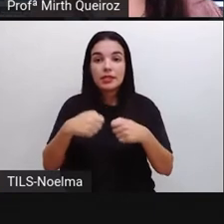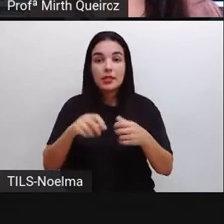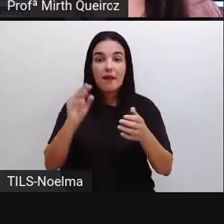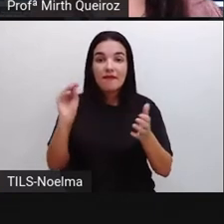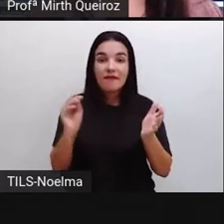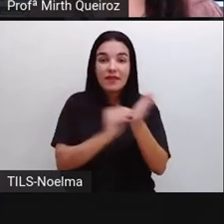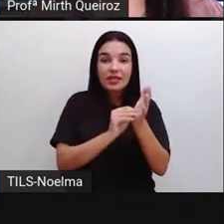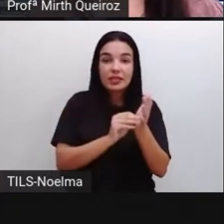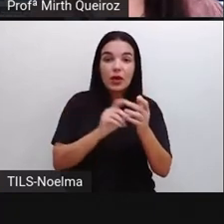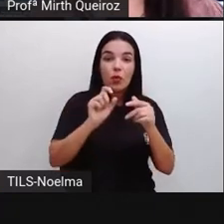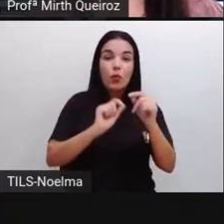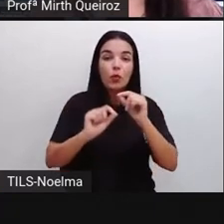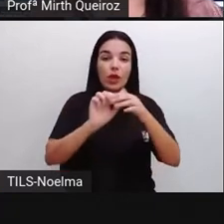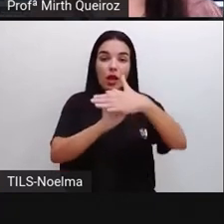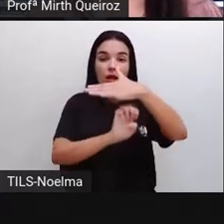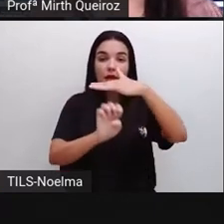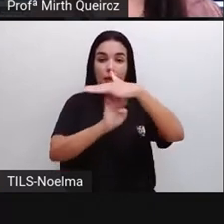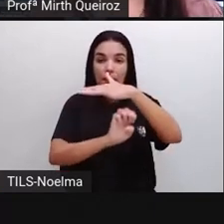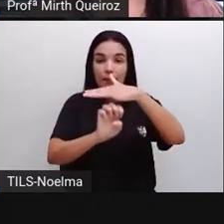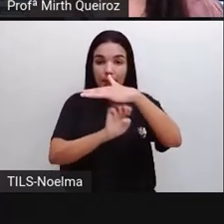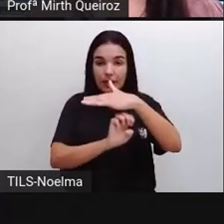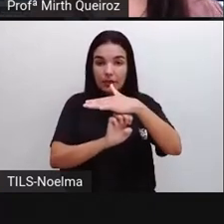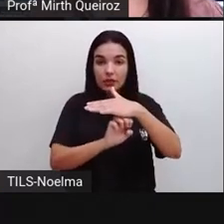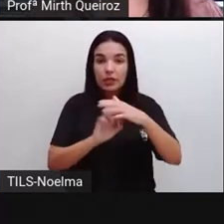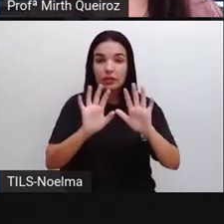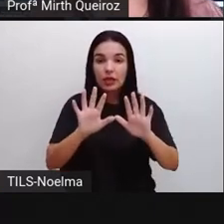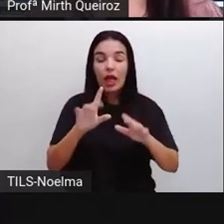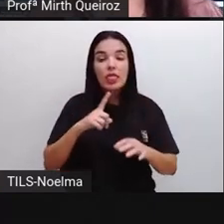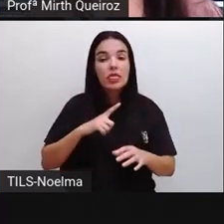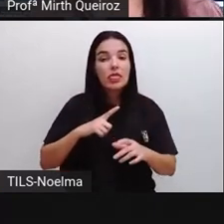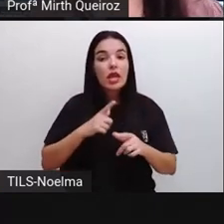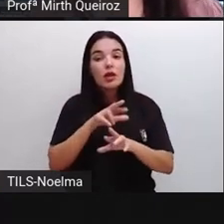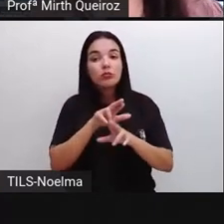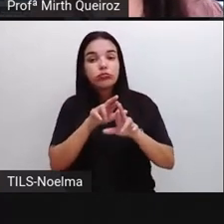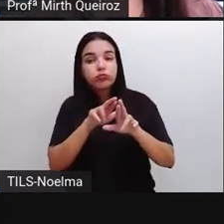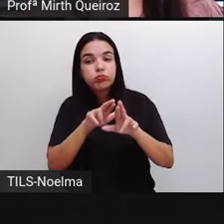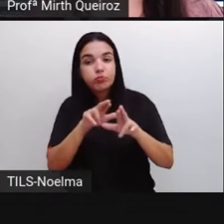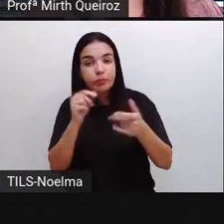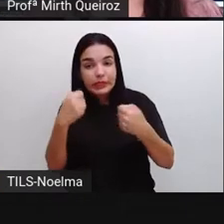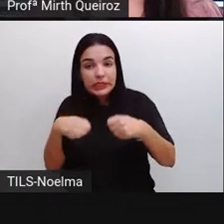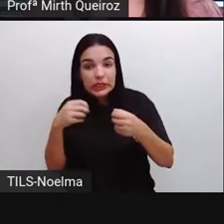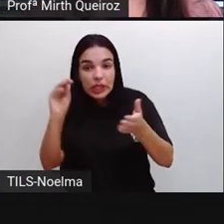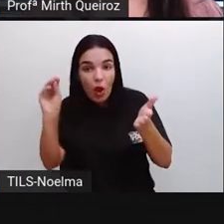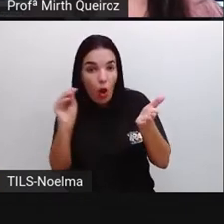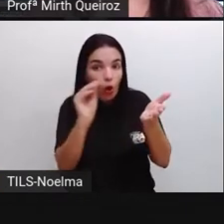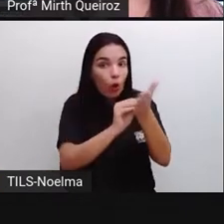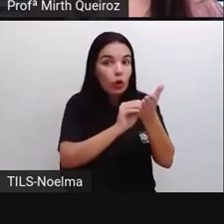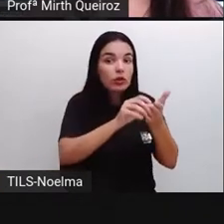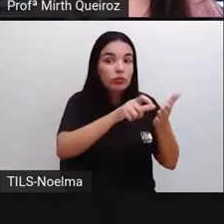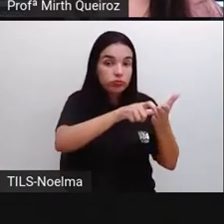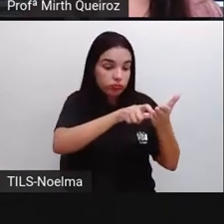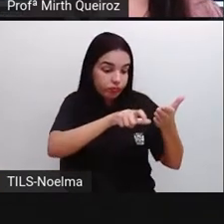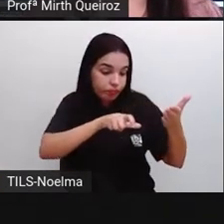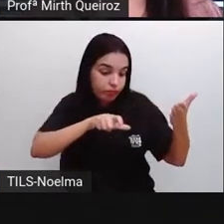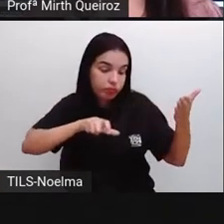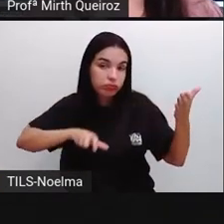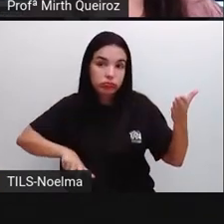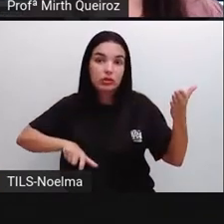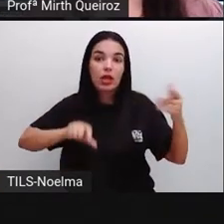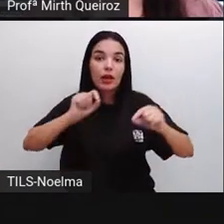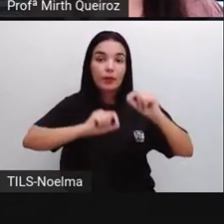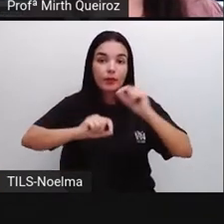fixados pela agência de regulação. Tais especificações devem constar em seu regulamento de